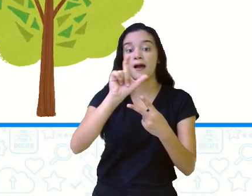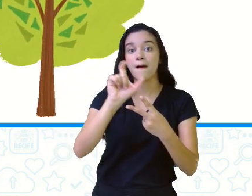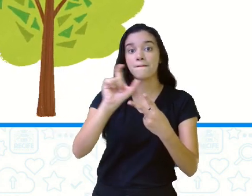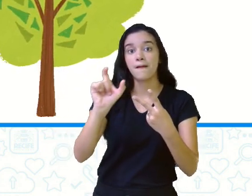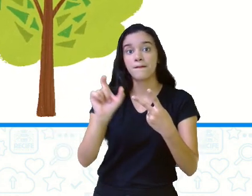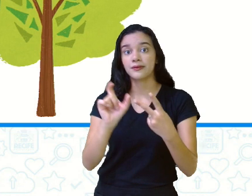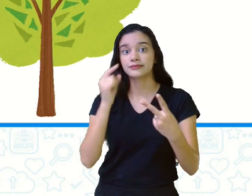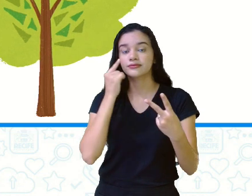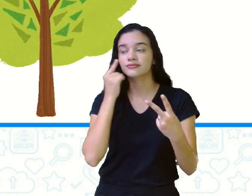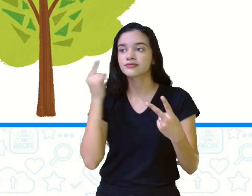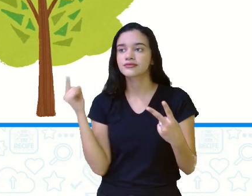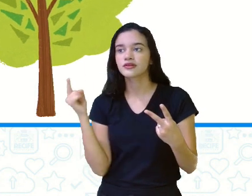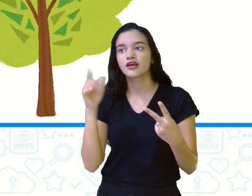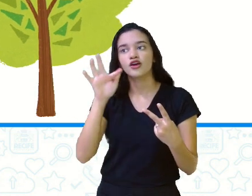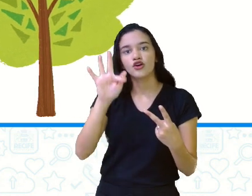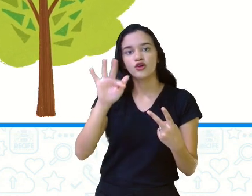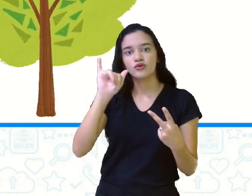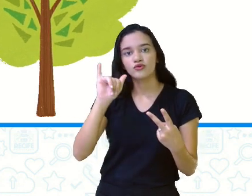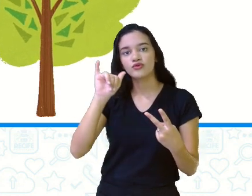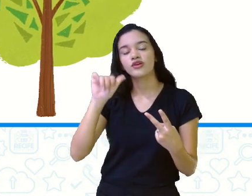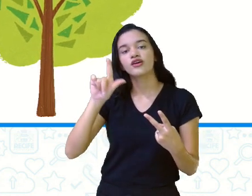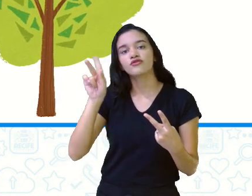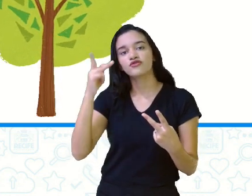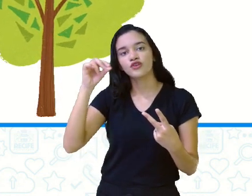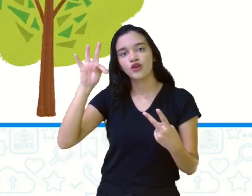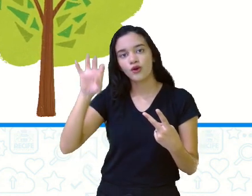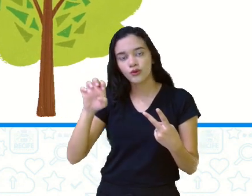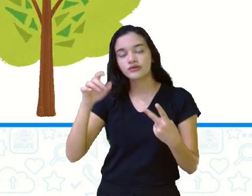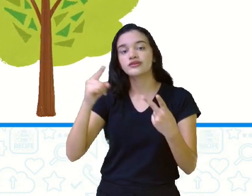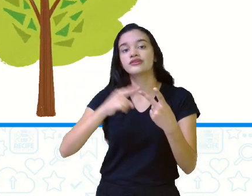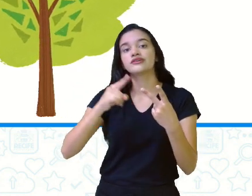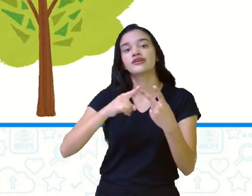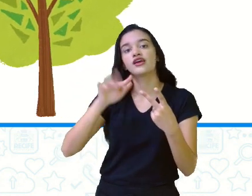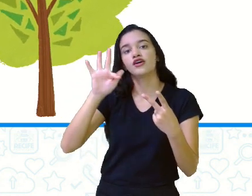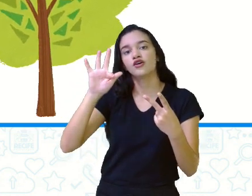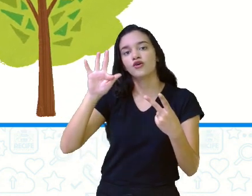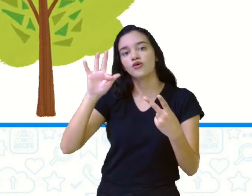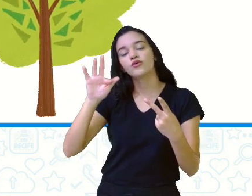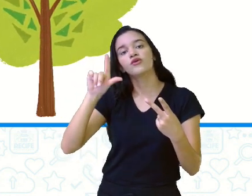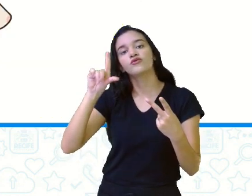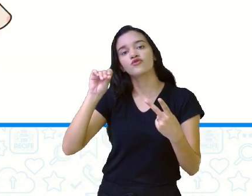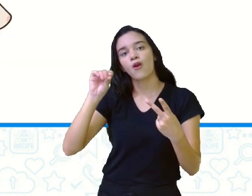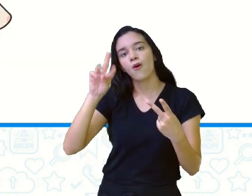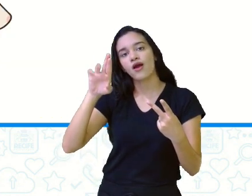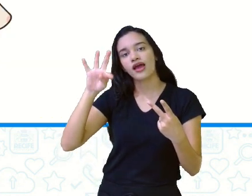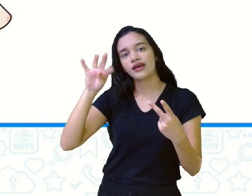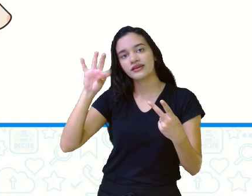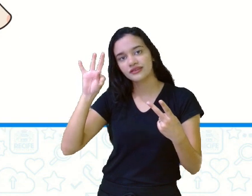filhote, uma floresta, respectivamente.